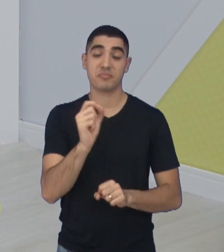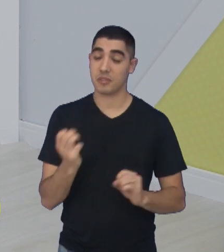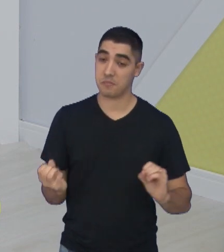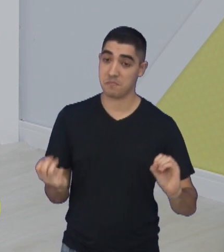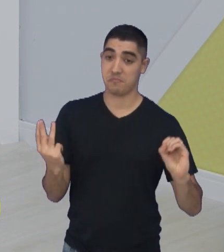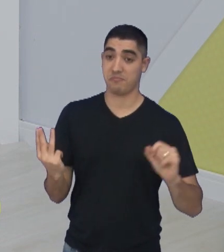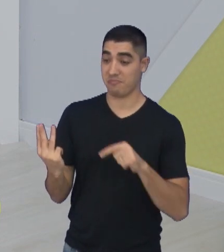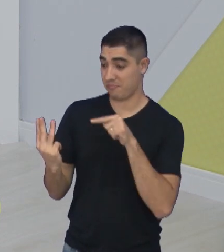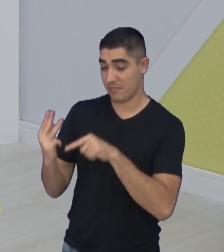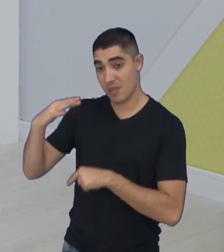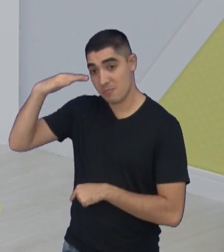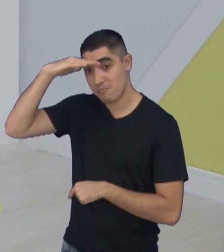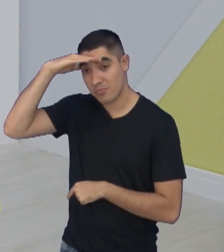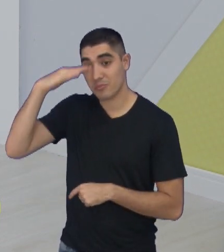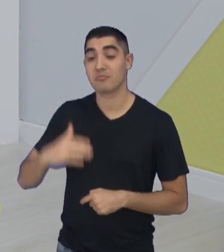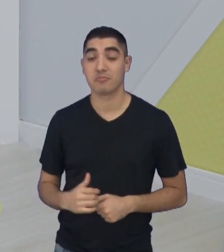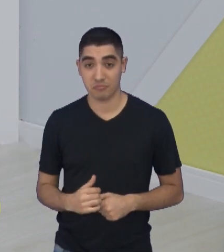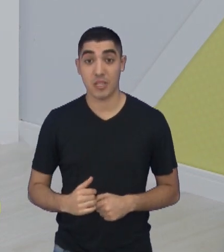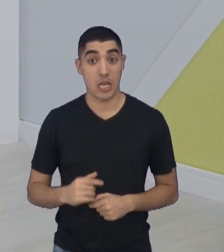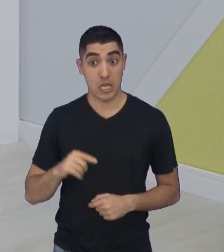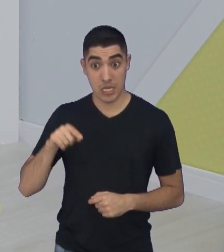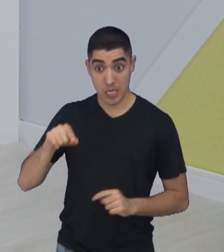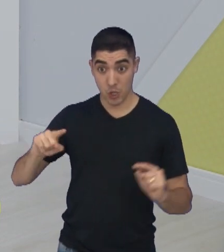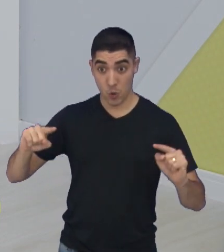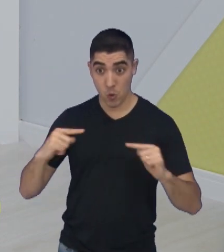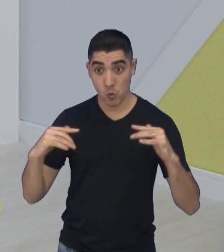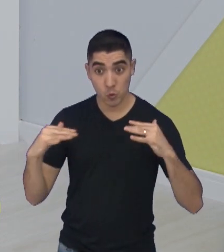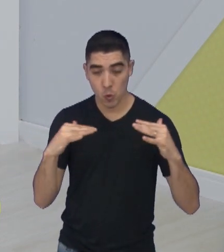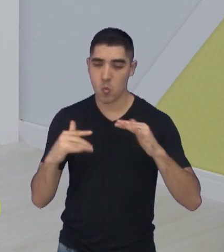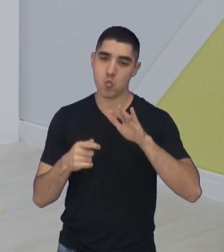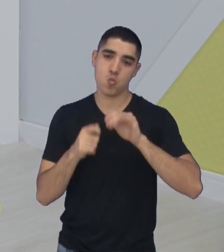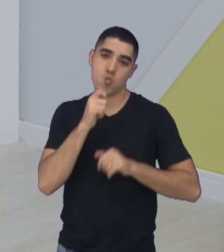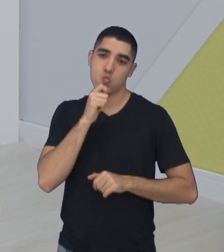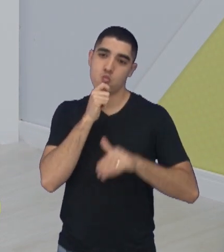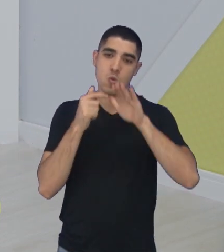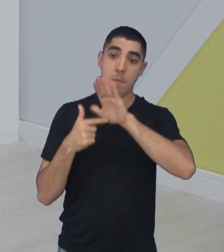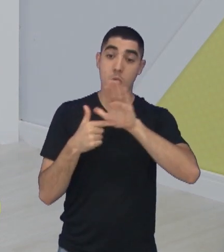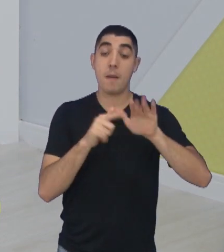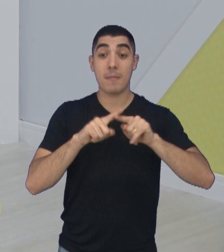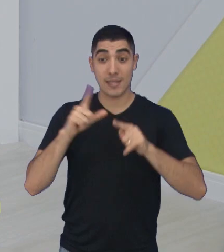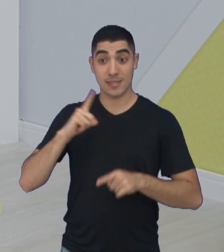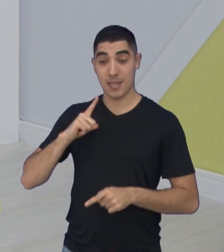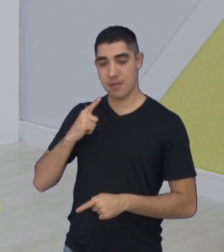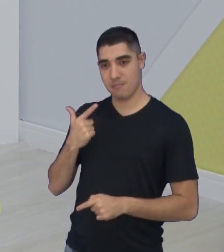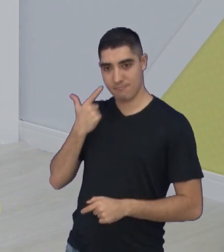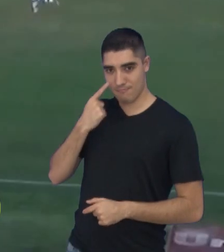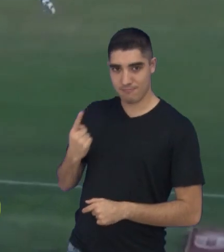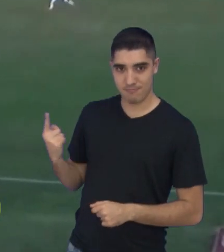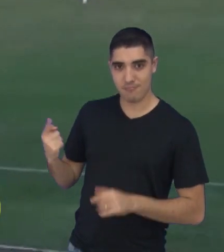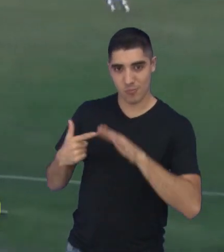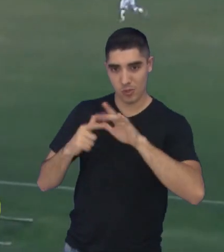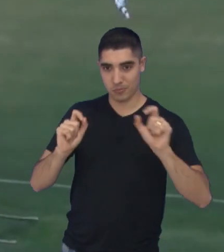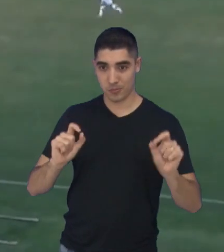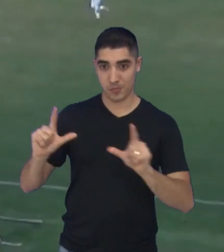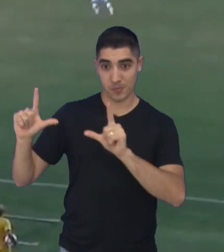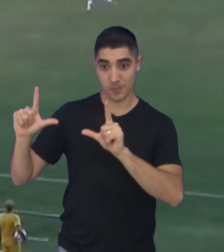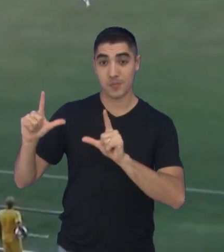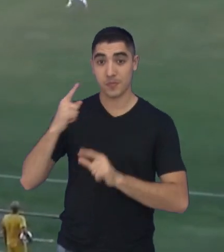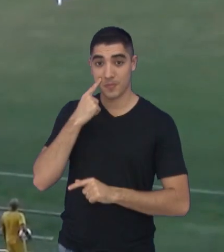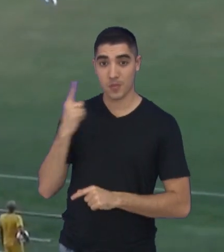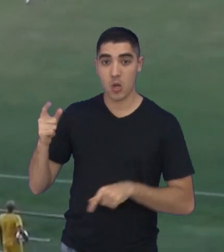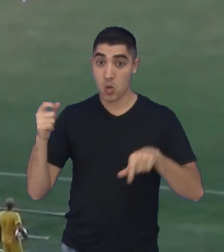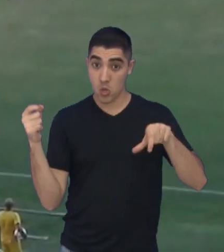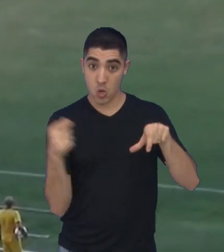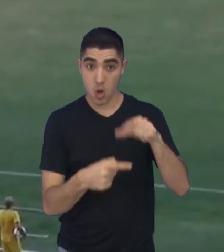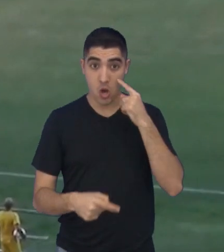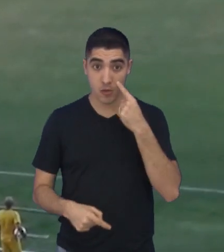e olha que foi pouco, hein? A partida não foi transmitida, mas a gente tem os gols aqui. O Matheus vai colocar em tela cheia para a gente dar uma olhada nos gols da partida. O